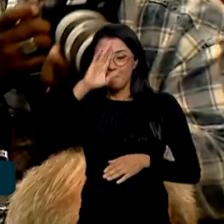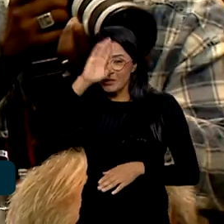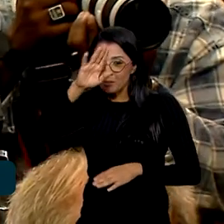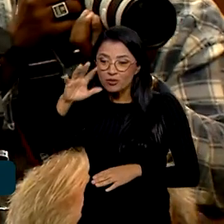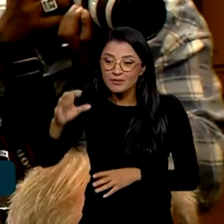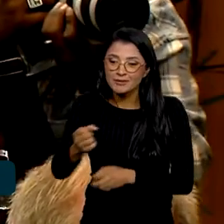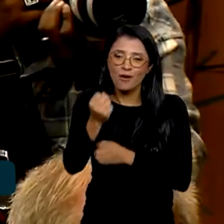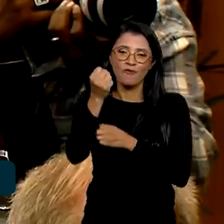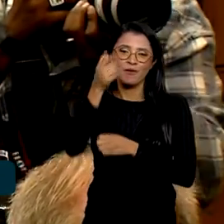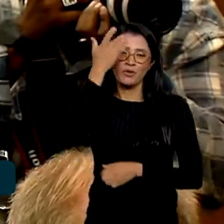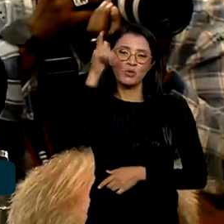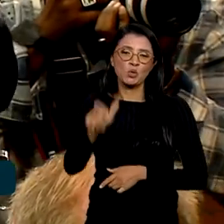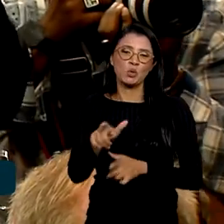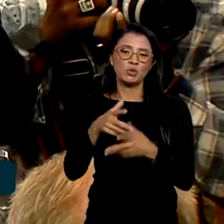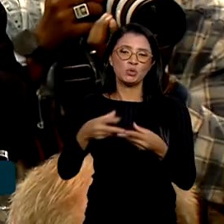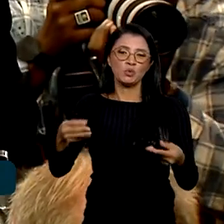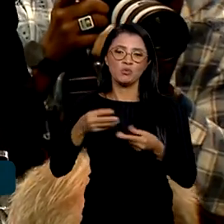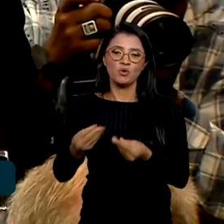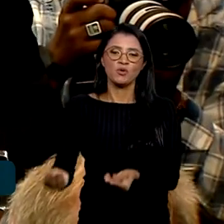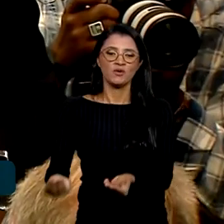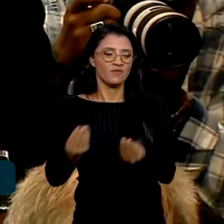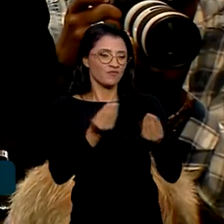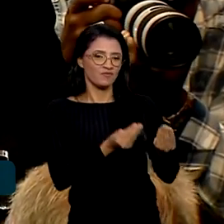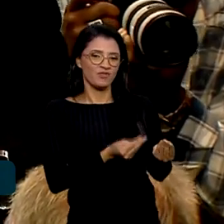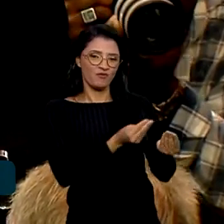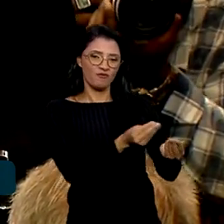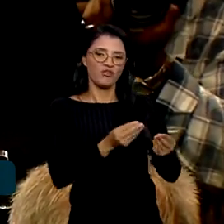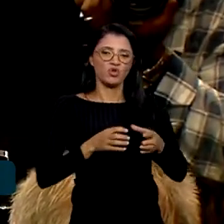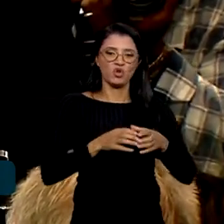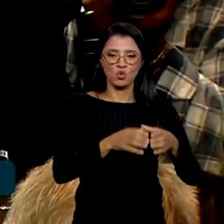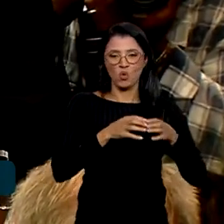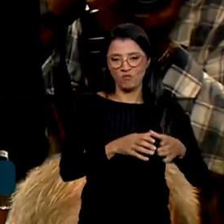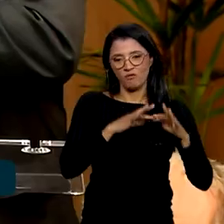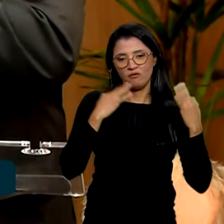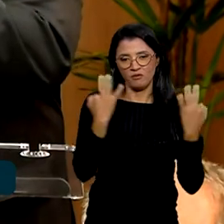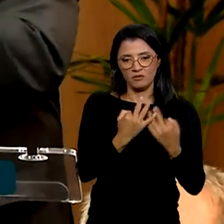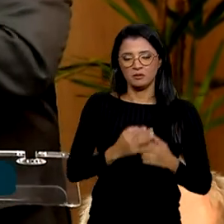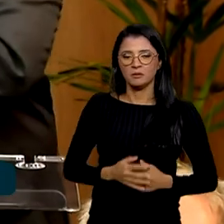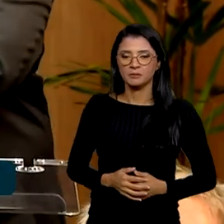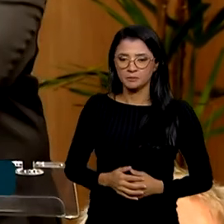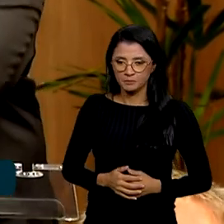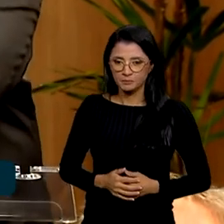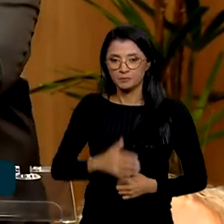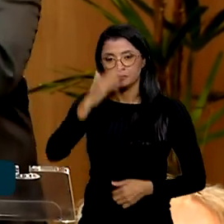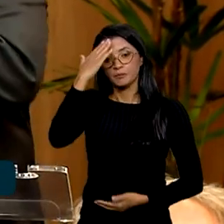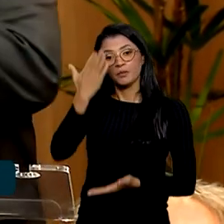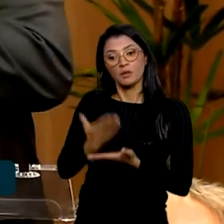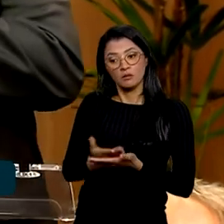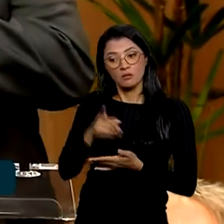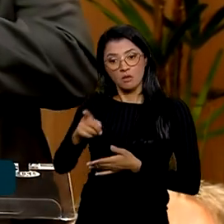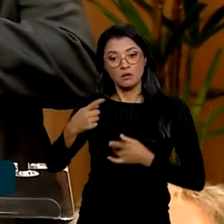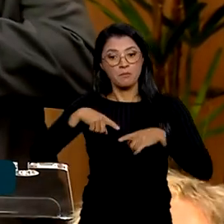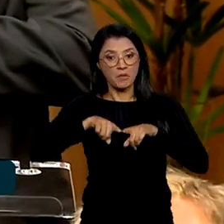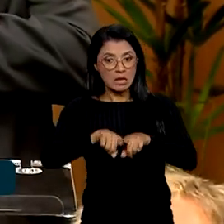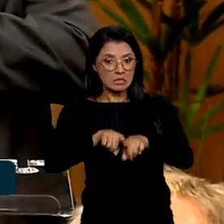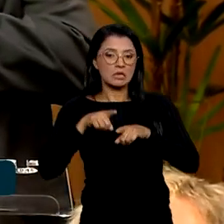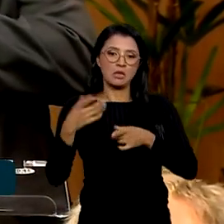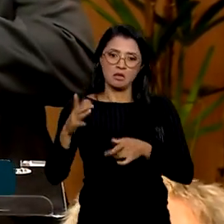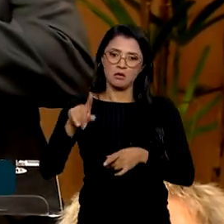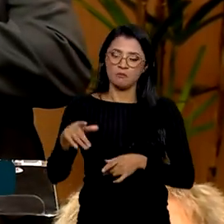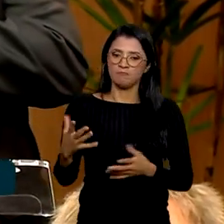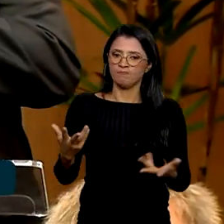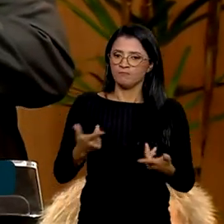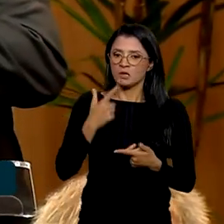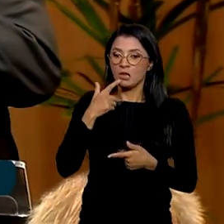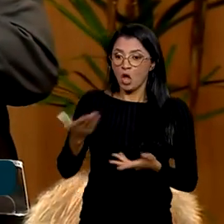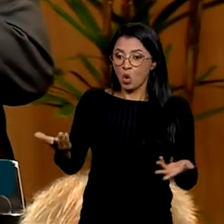essas pessoas desaparecidas, devolvendo ao convívio com as suas famílias. Creio que essa parceria virtuosa que aqui